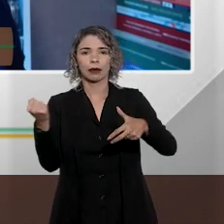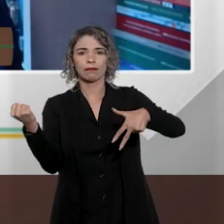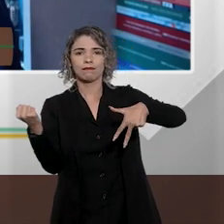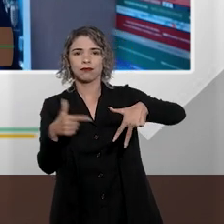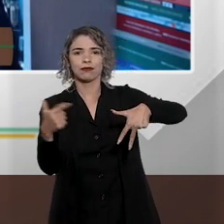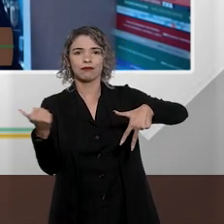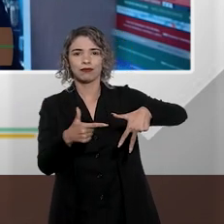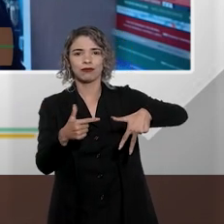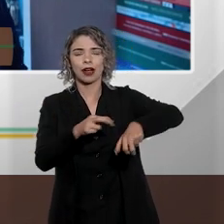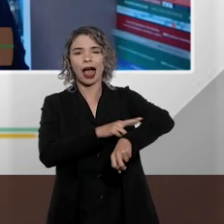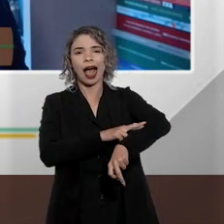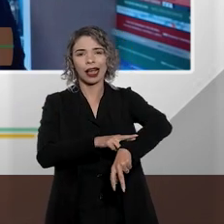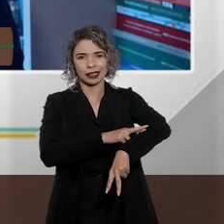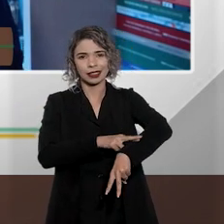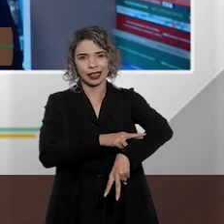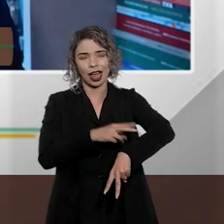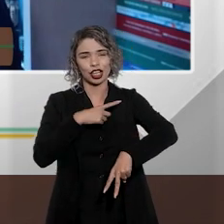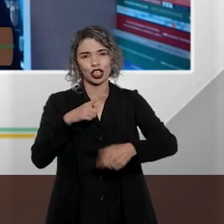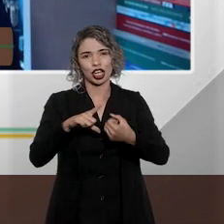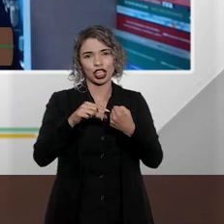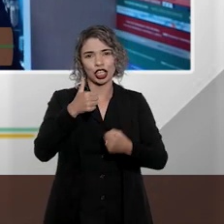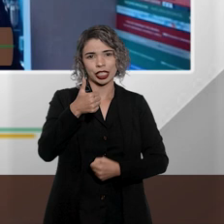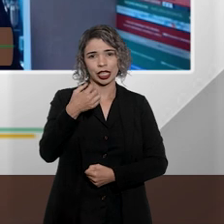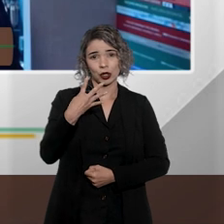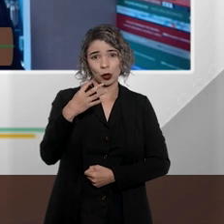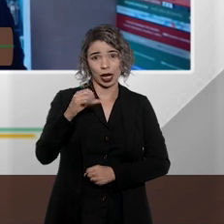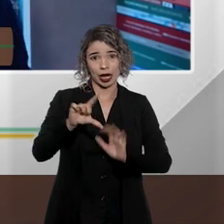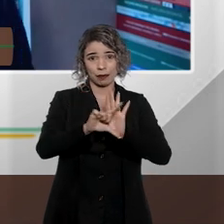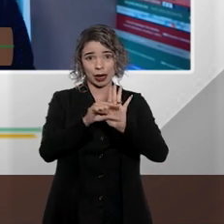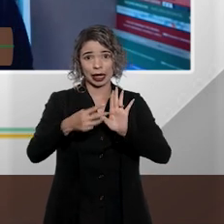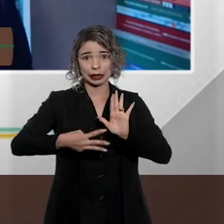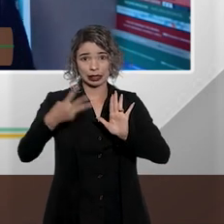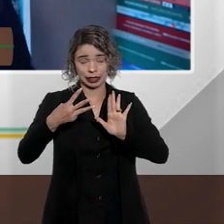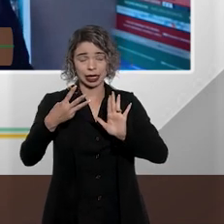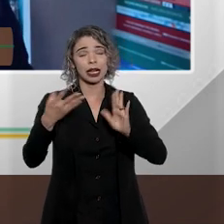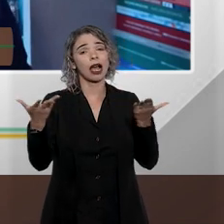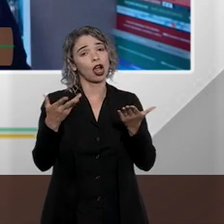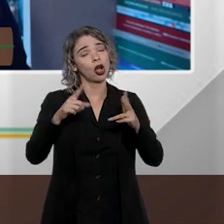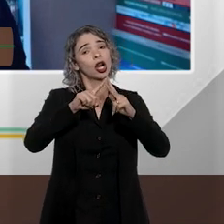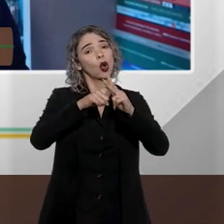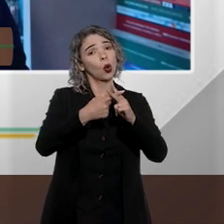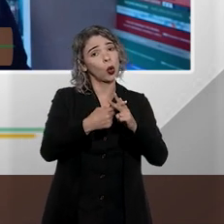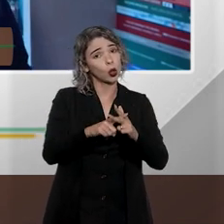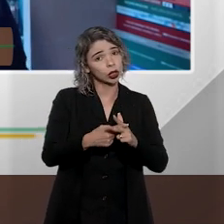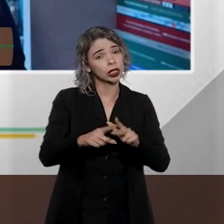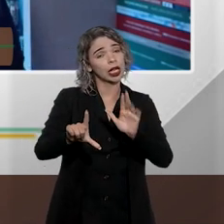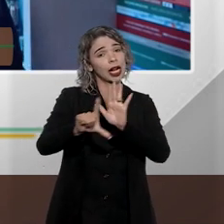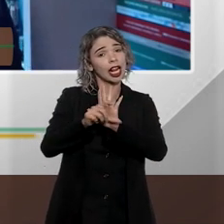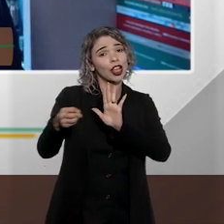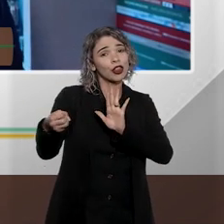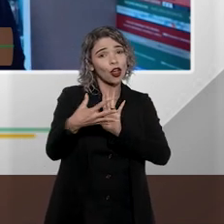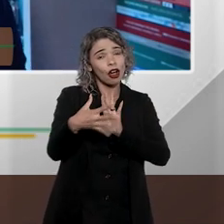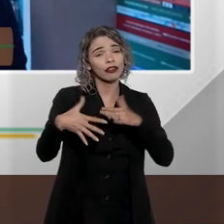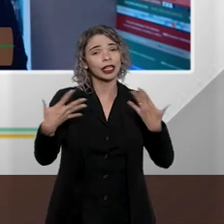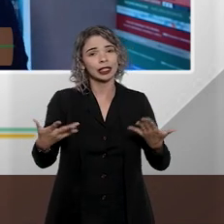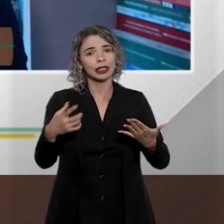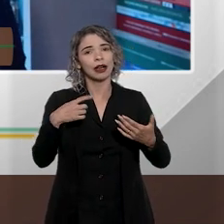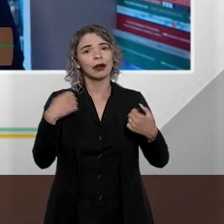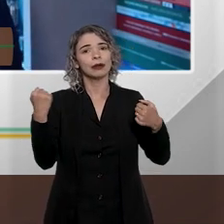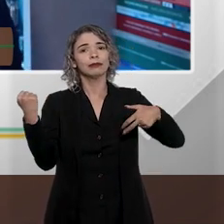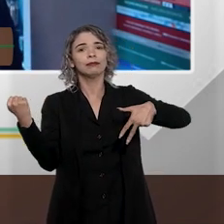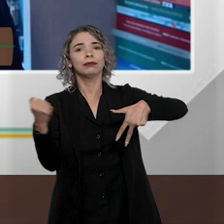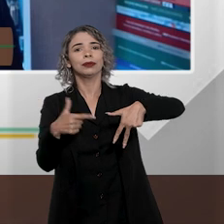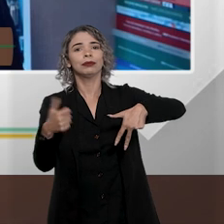racial, que estava lá no artigo 140, parágrafo 3º, e essa correção quem faz é a nova lei, a injúria racial dependia de